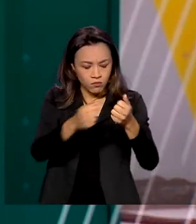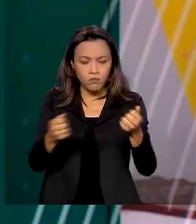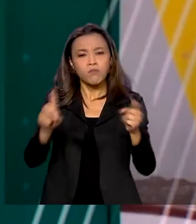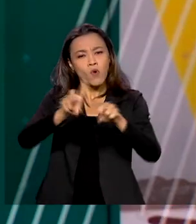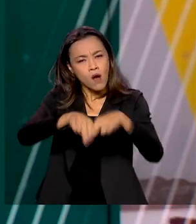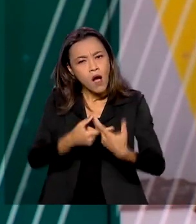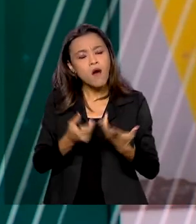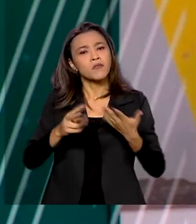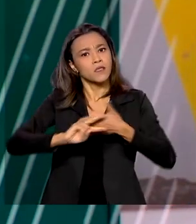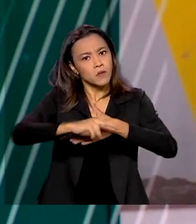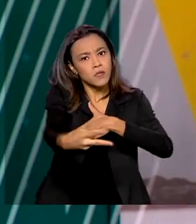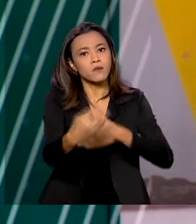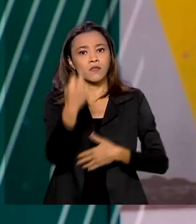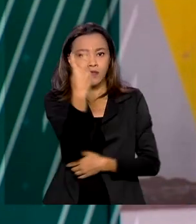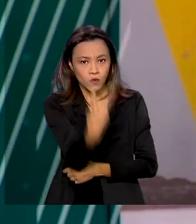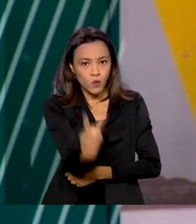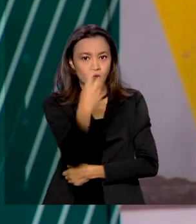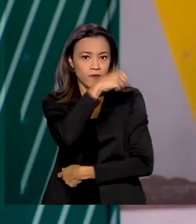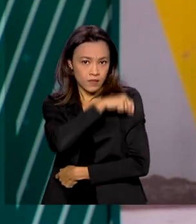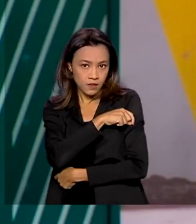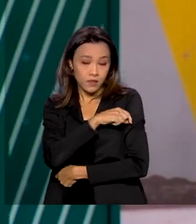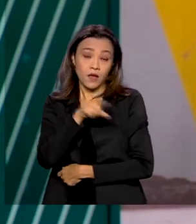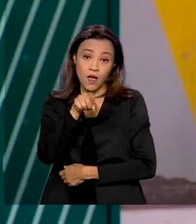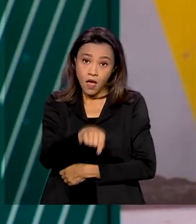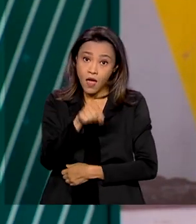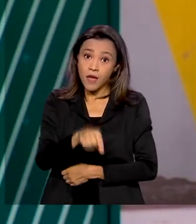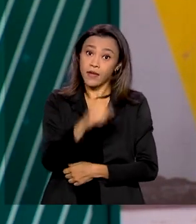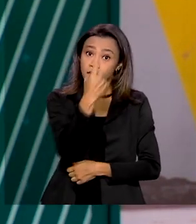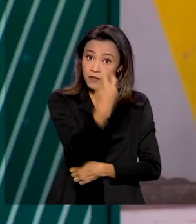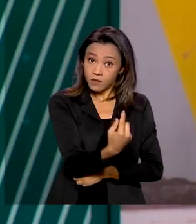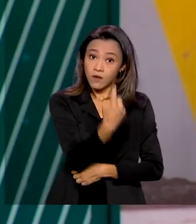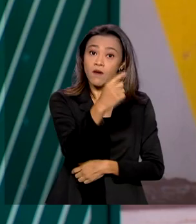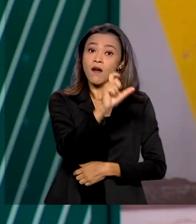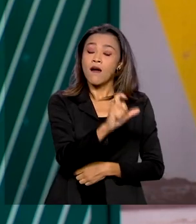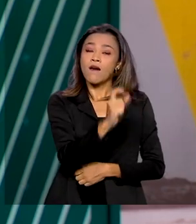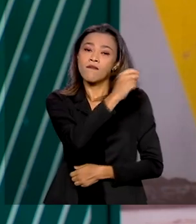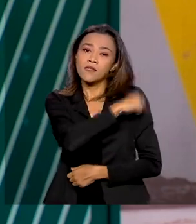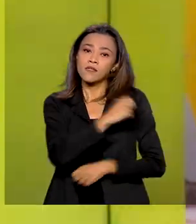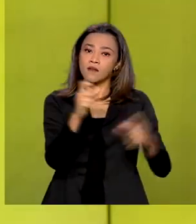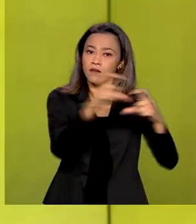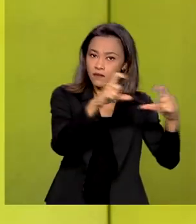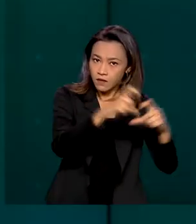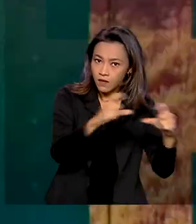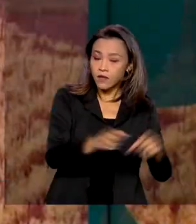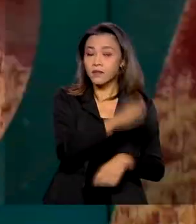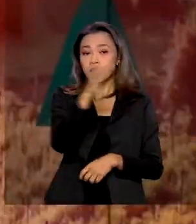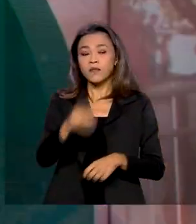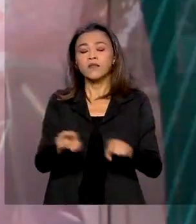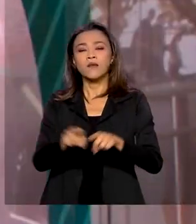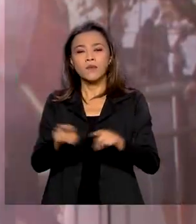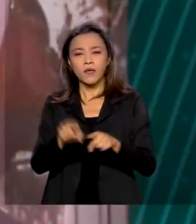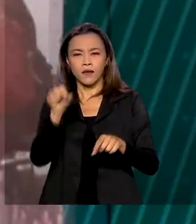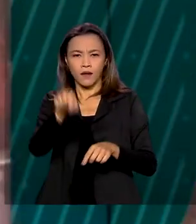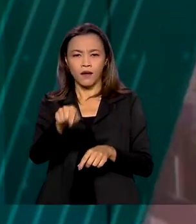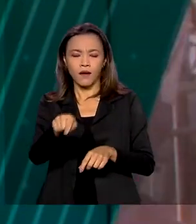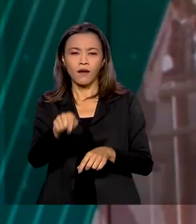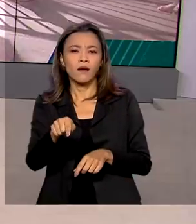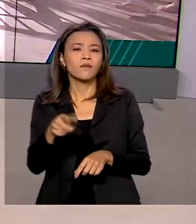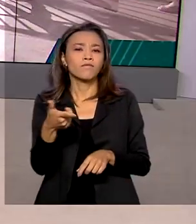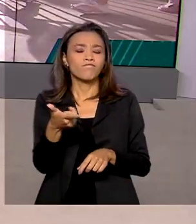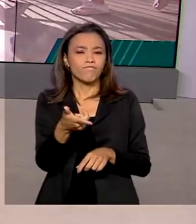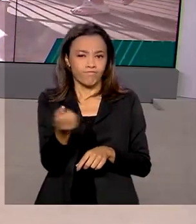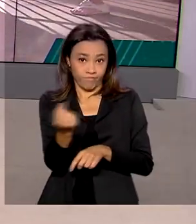recomendação final da Conitec é a incorporação das vacinas Pfizer e AstraZeneca no SUS para a prevenção da Covid-19.